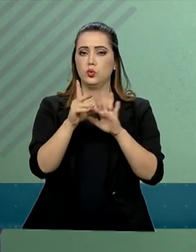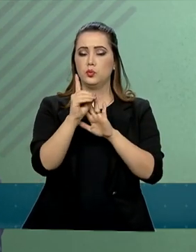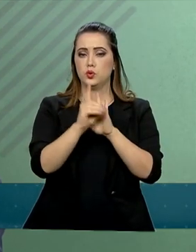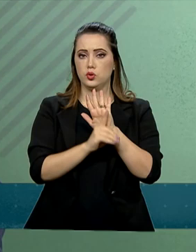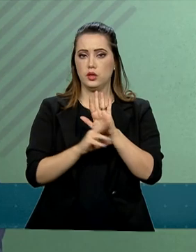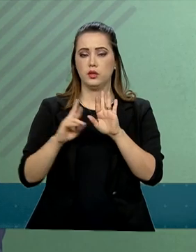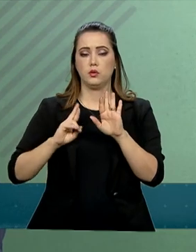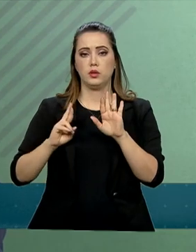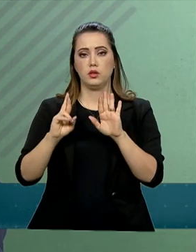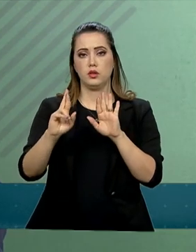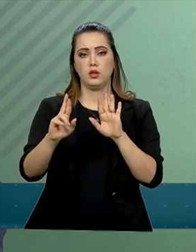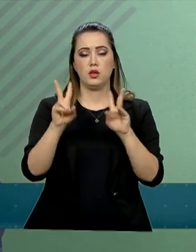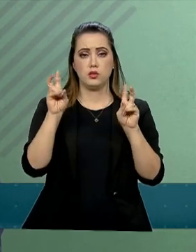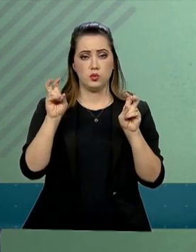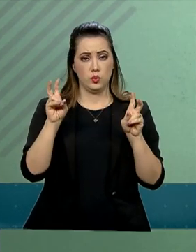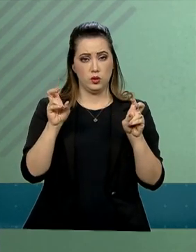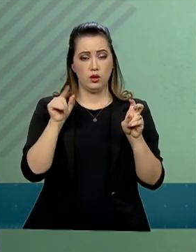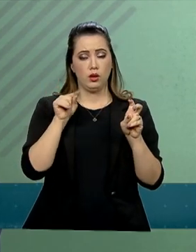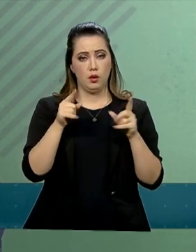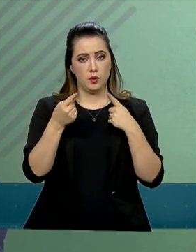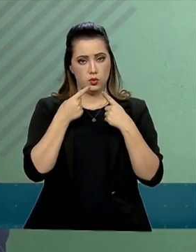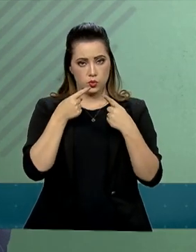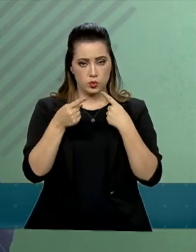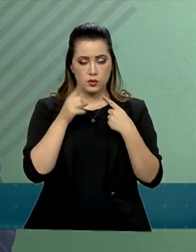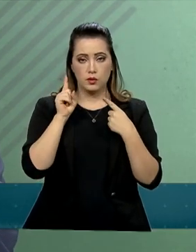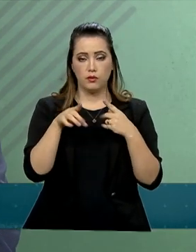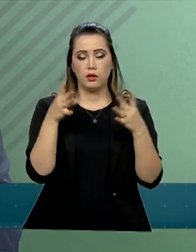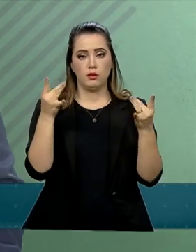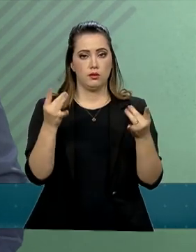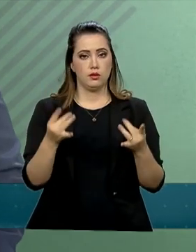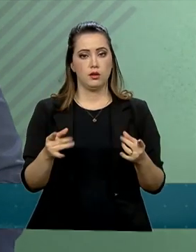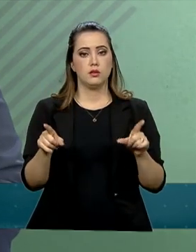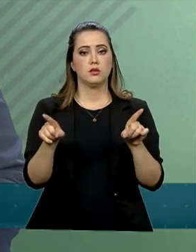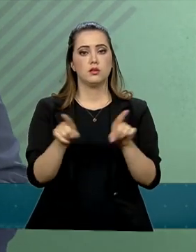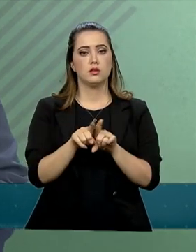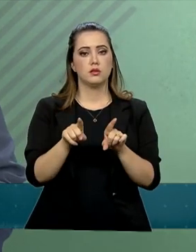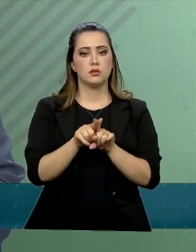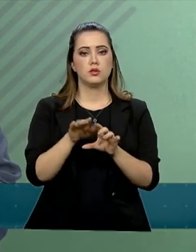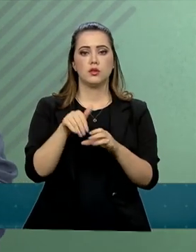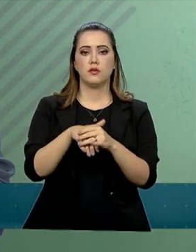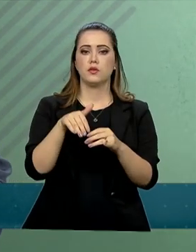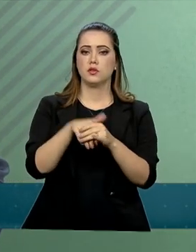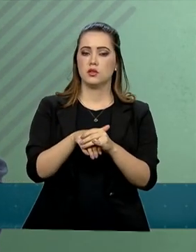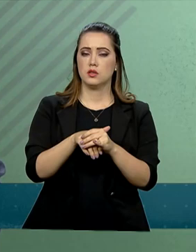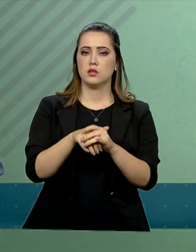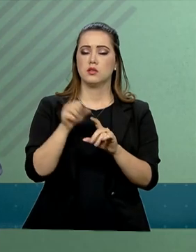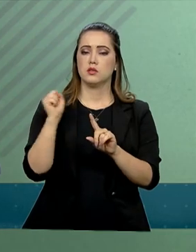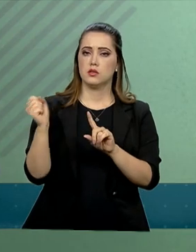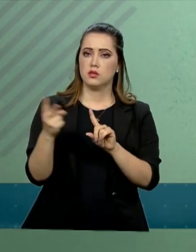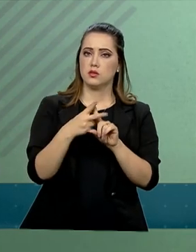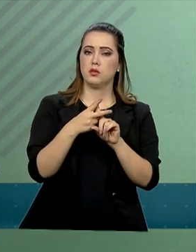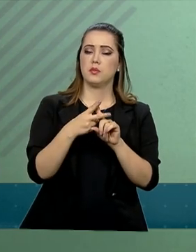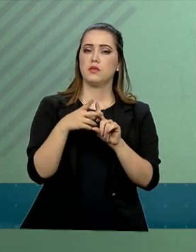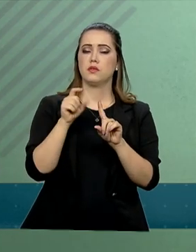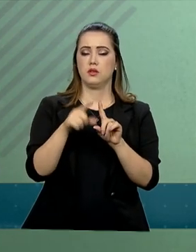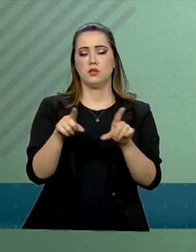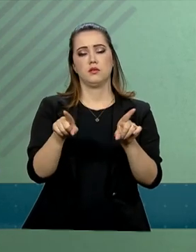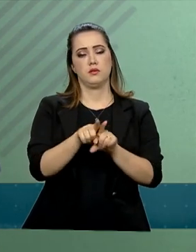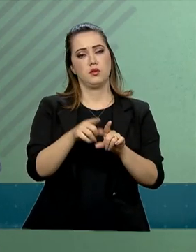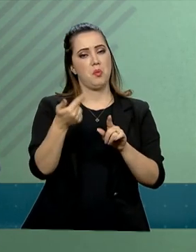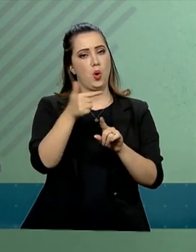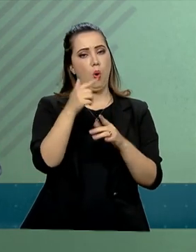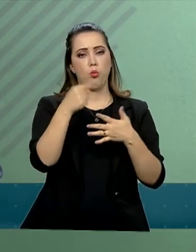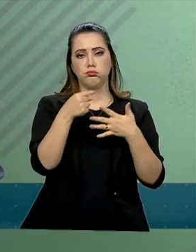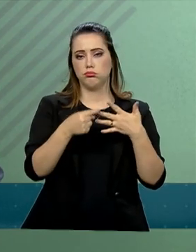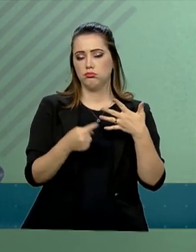Religião e tratou-se, dentre outras coisas, de detalhes, inclusive, sobre a votação da Previdência e outros fatos referentes a